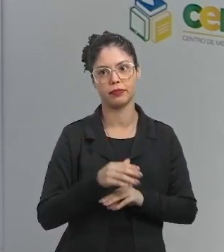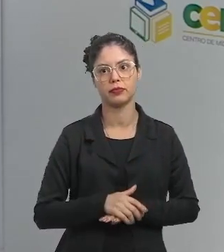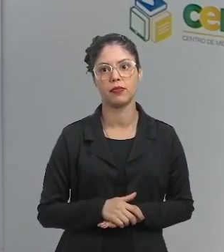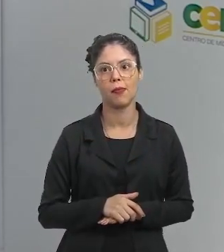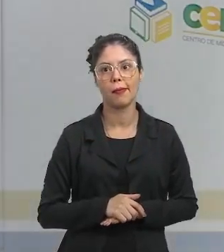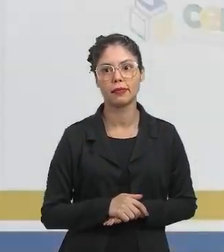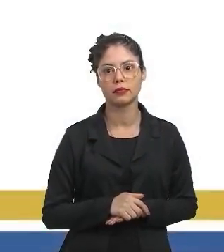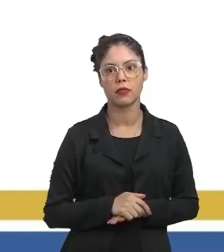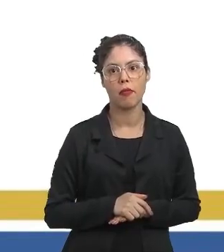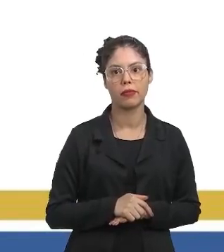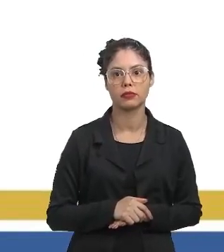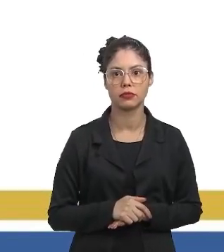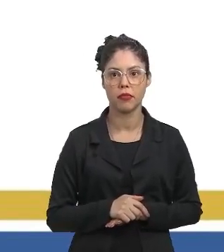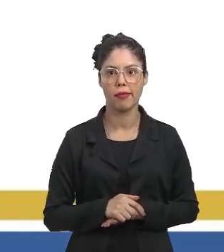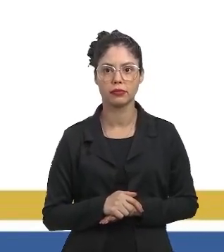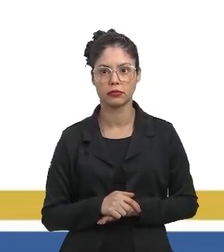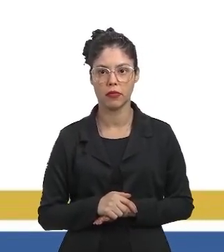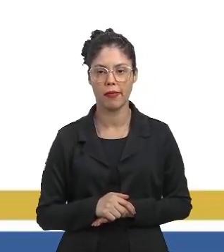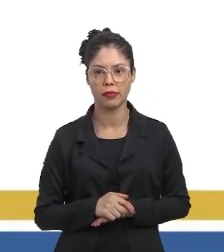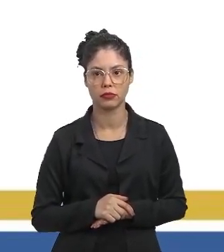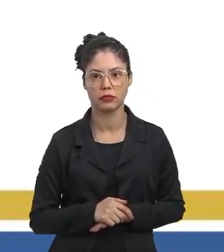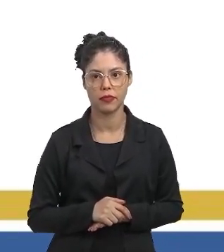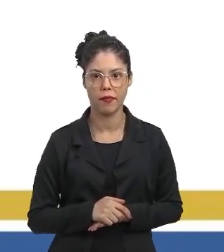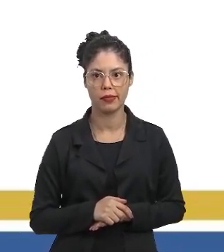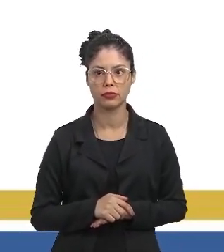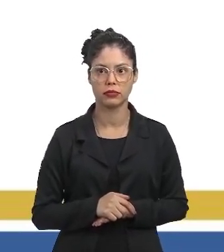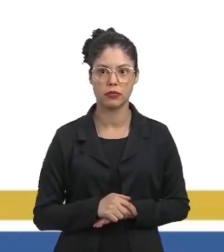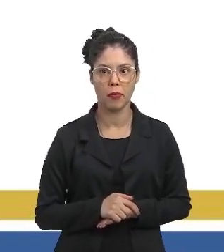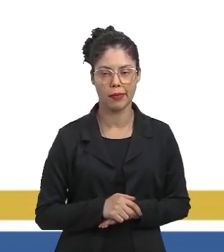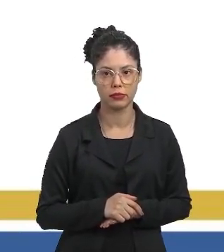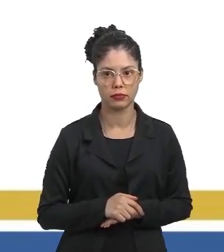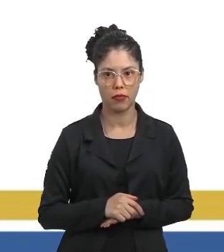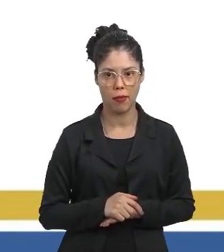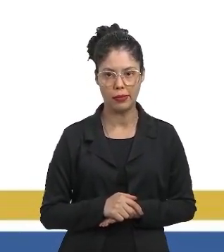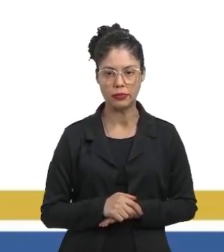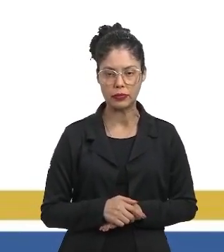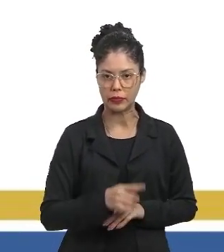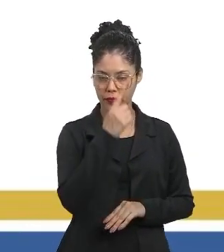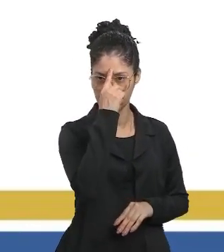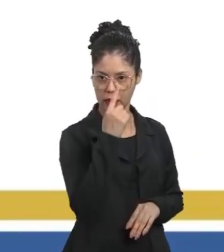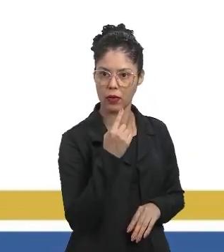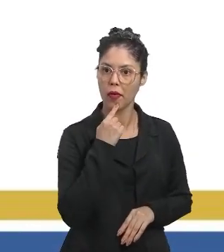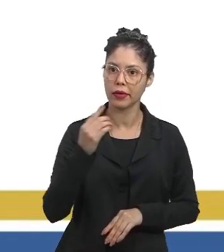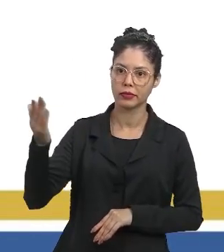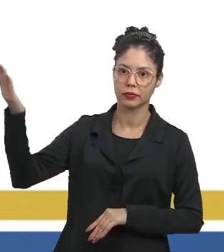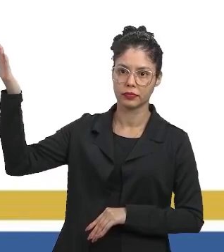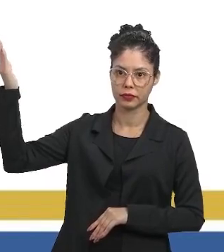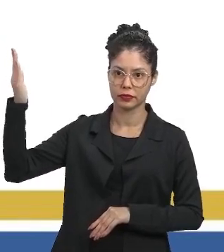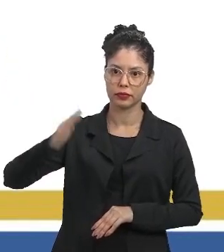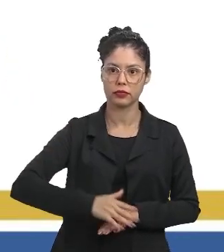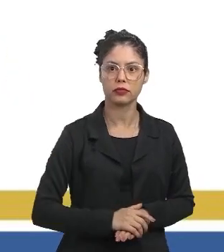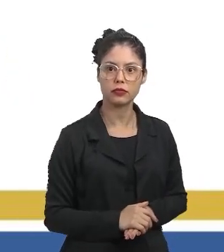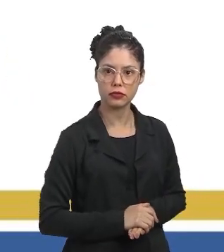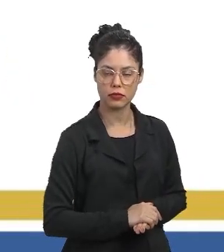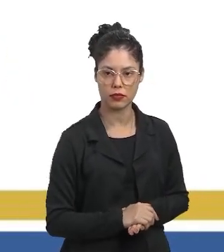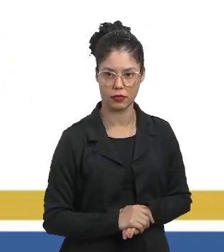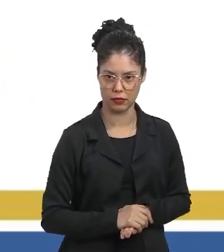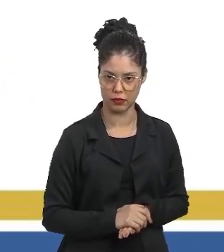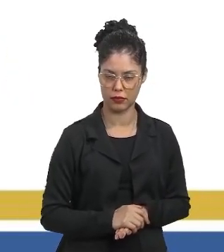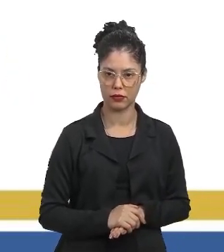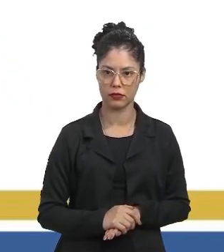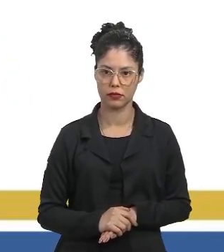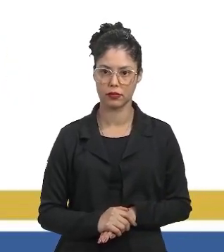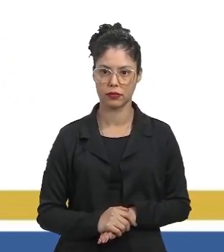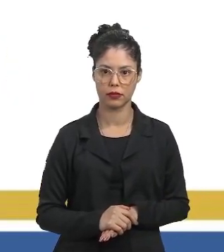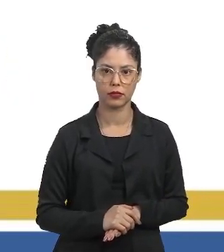Ok? Vamos para mais adiante. Aqui, uma indústria. Aqui,